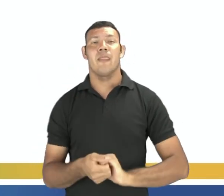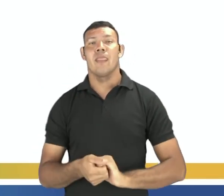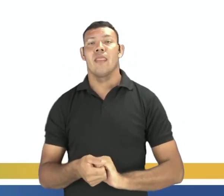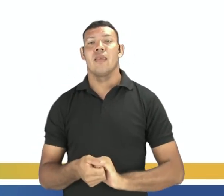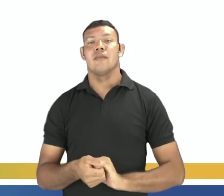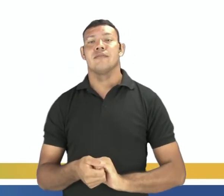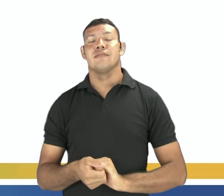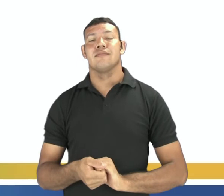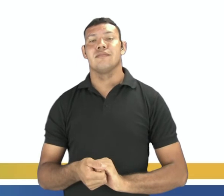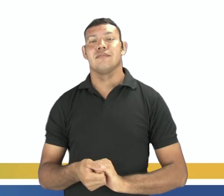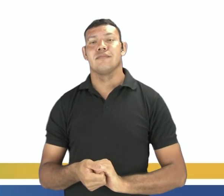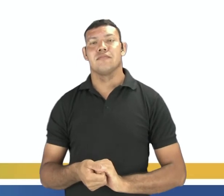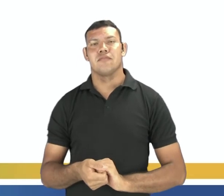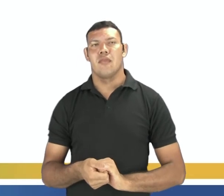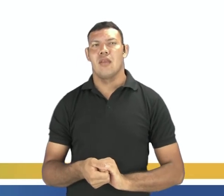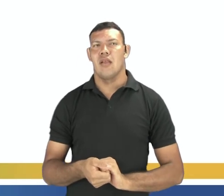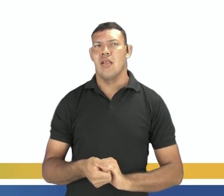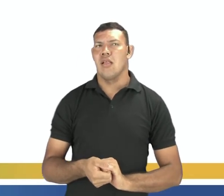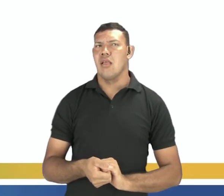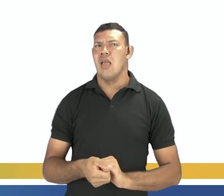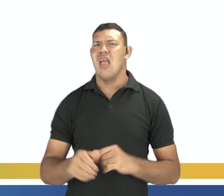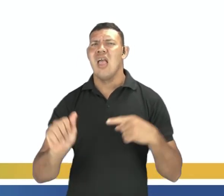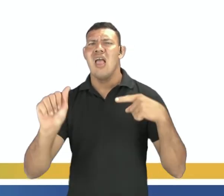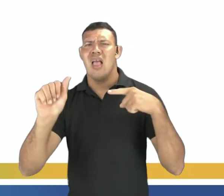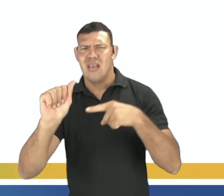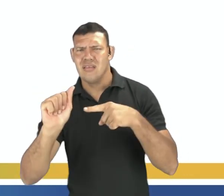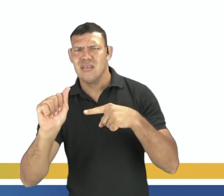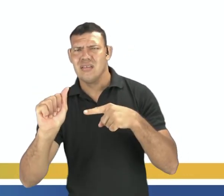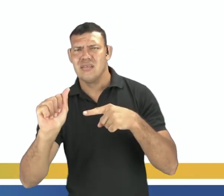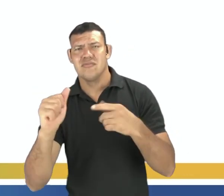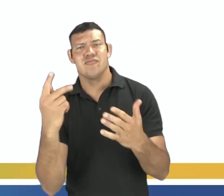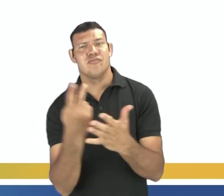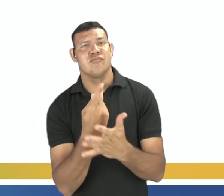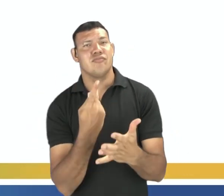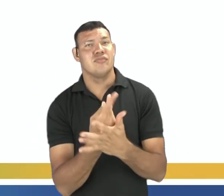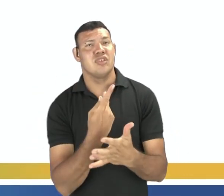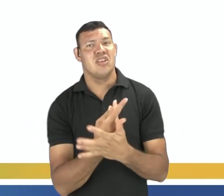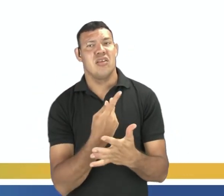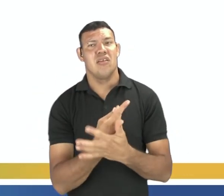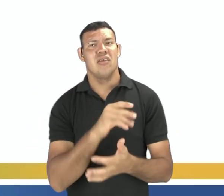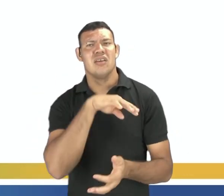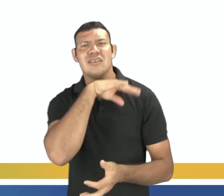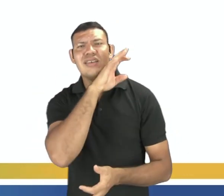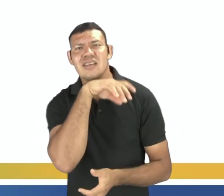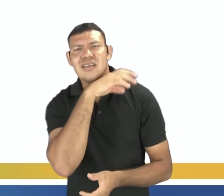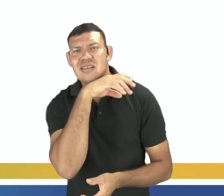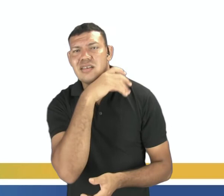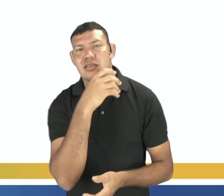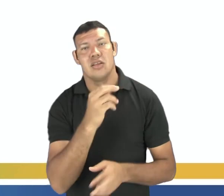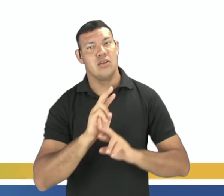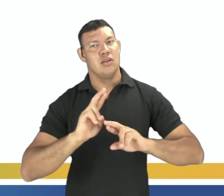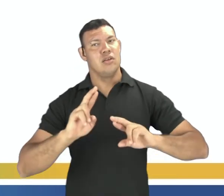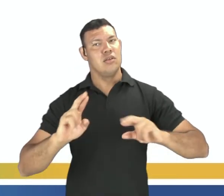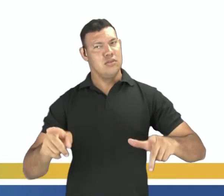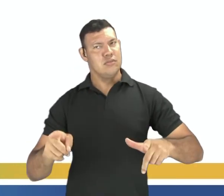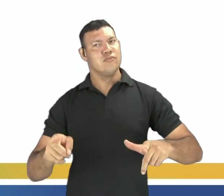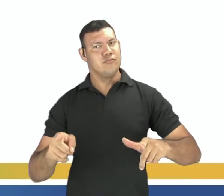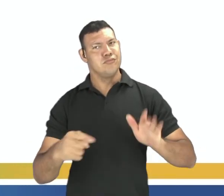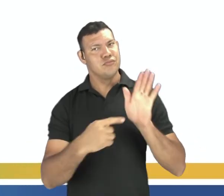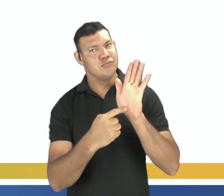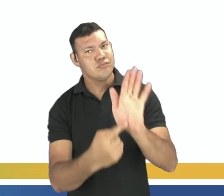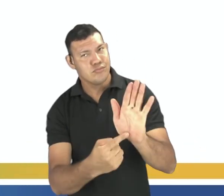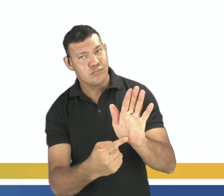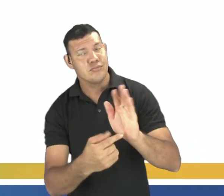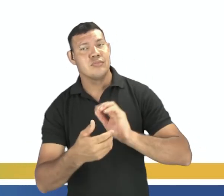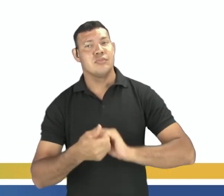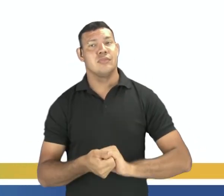não pode ser a letra A, por quê? Porque ela menciona os seres heterotróficos, que, diferente do que foi apresentado,